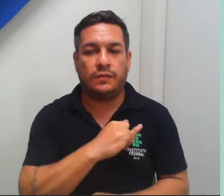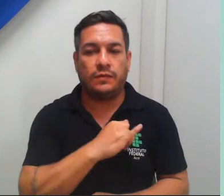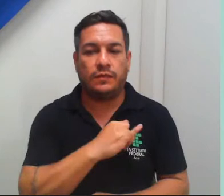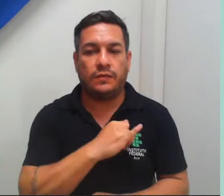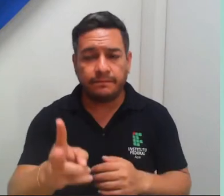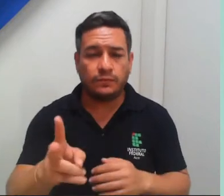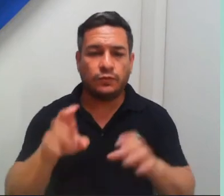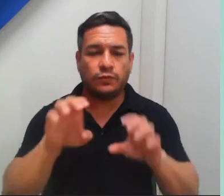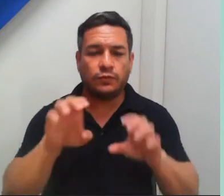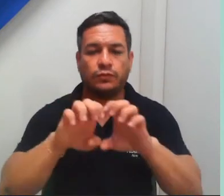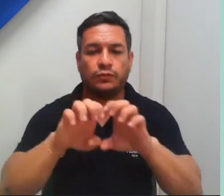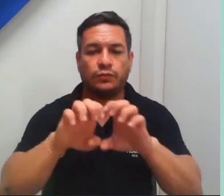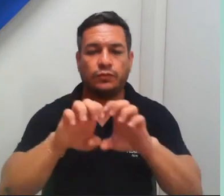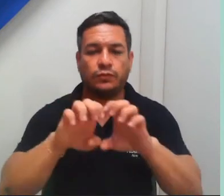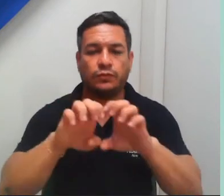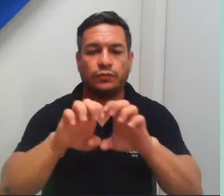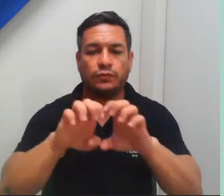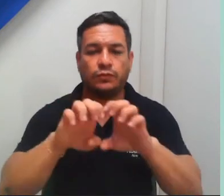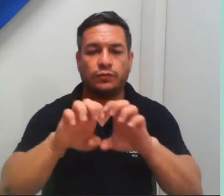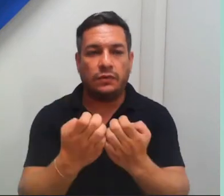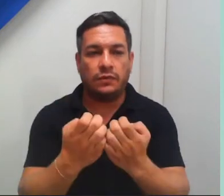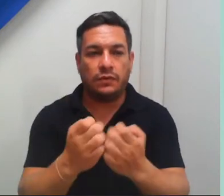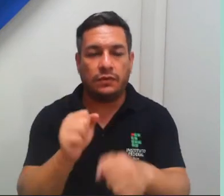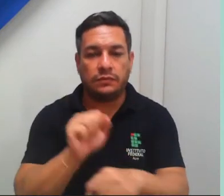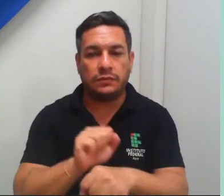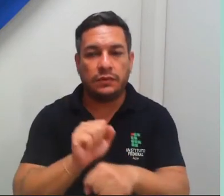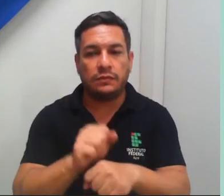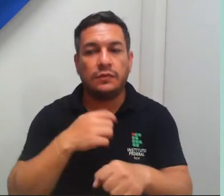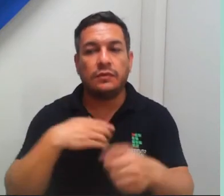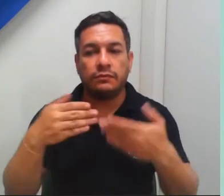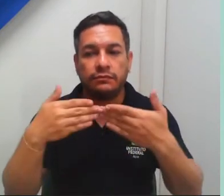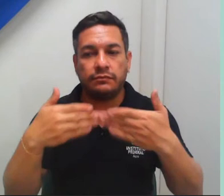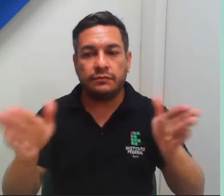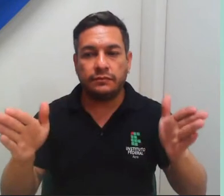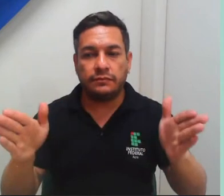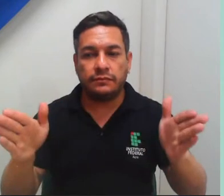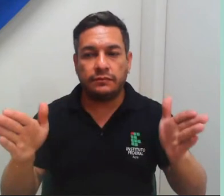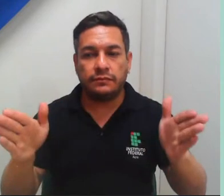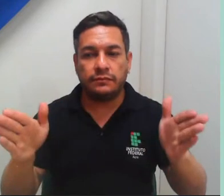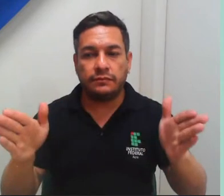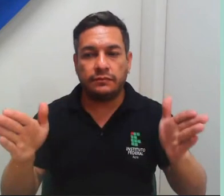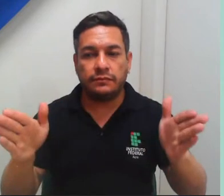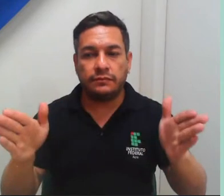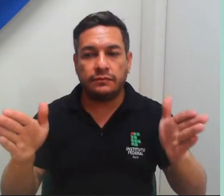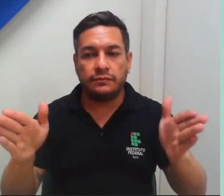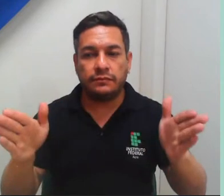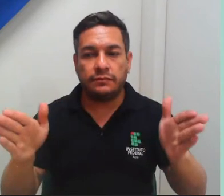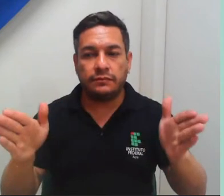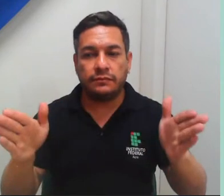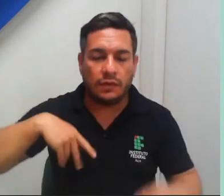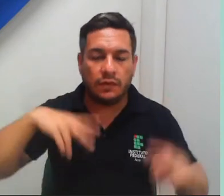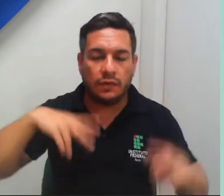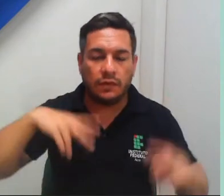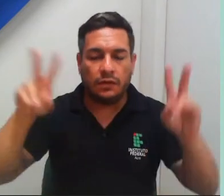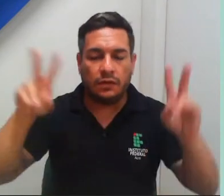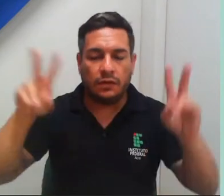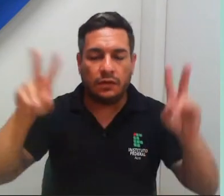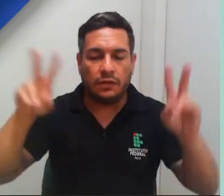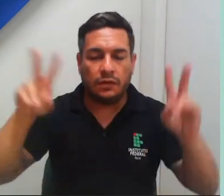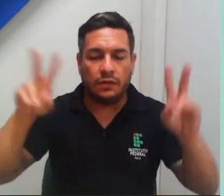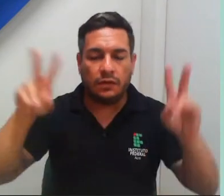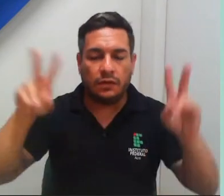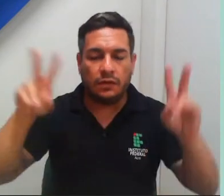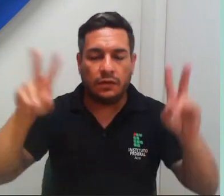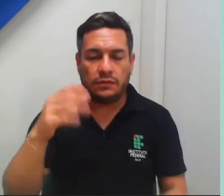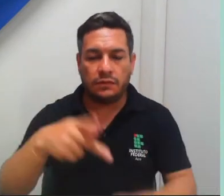evento, nós teremos agora a palestra de abertura, que traz como tema os desafios da ciência e da pós-graduação no